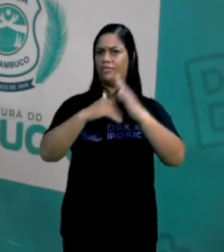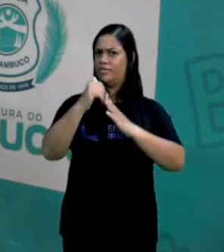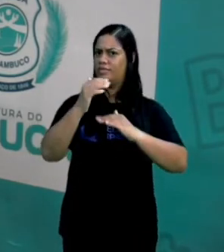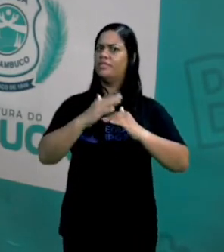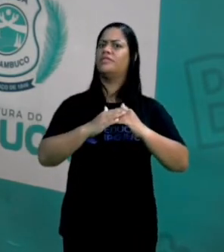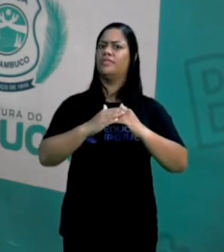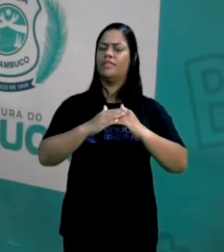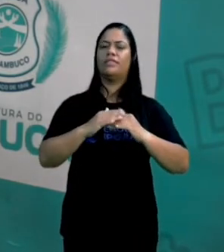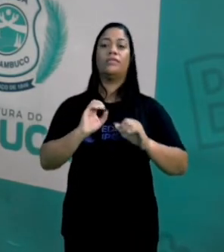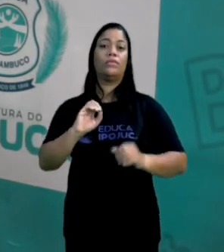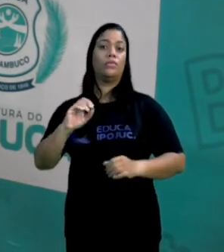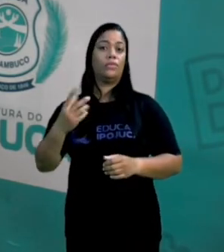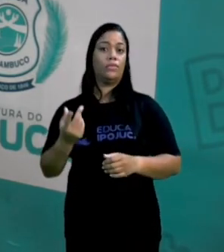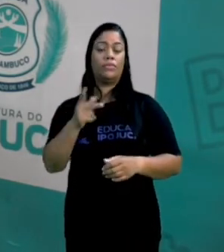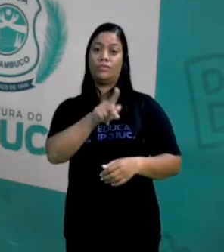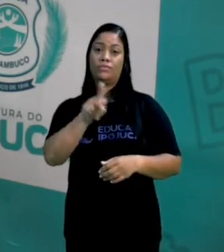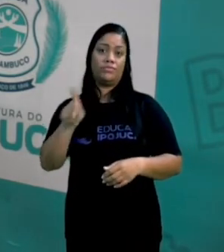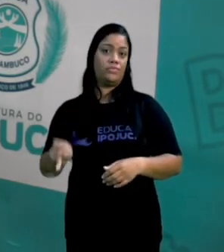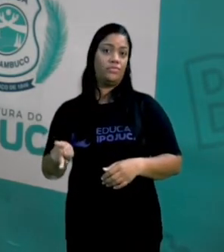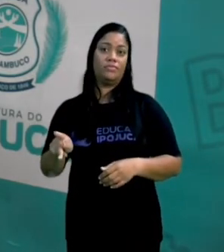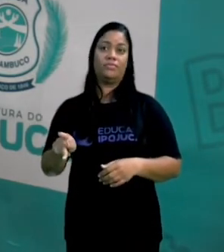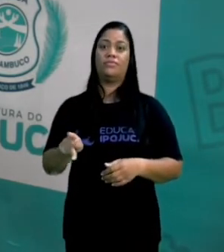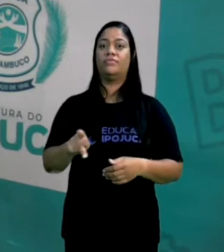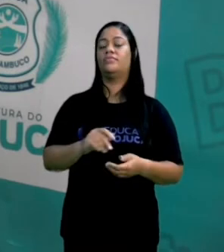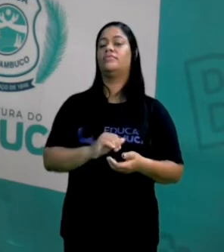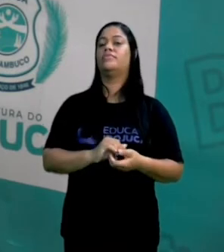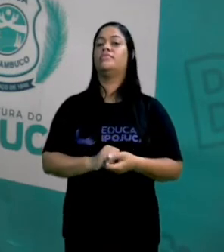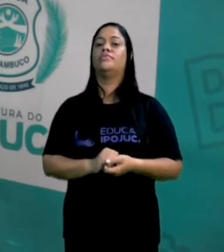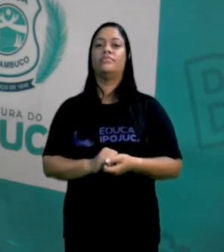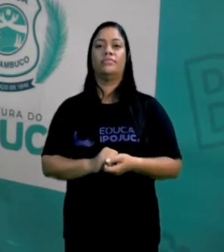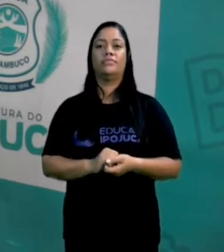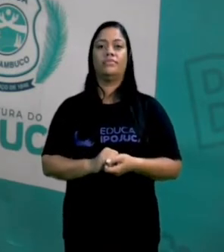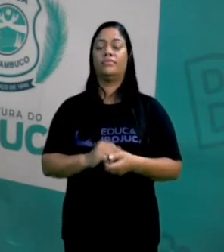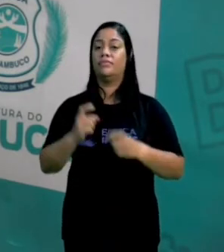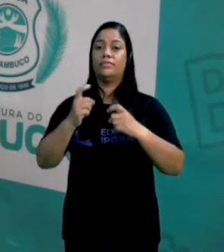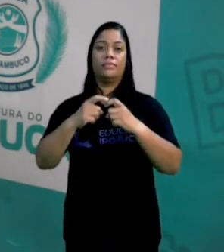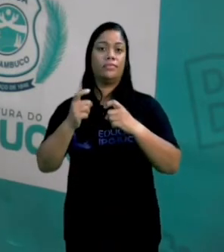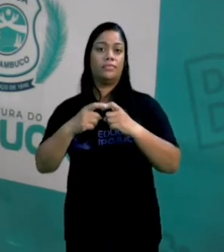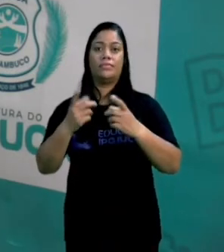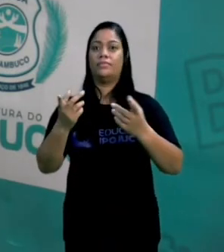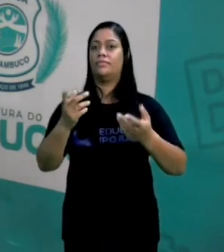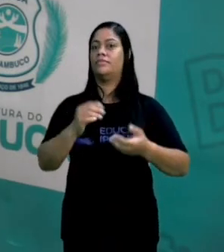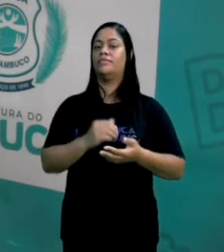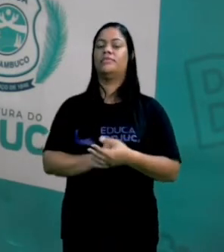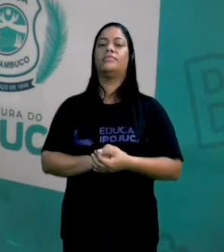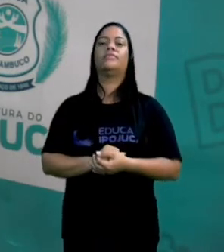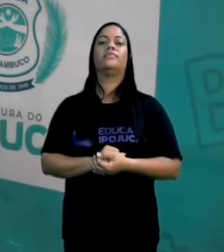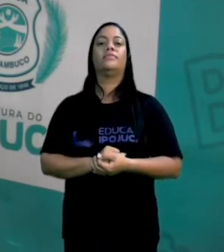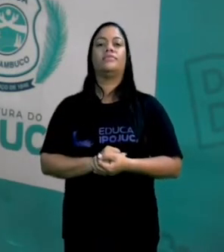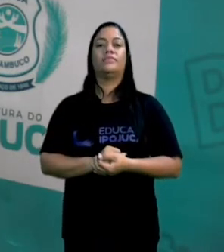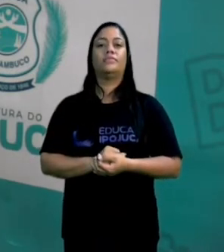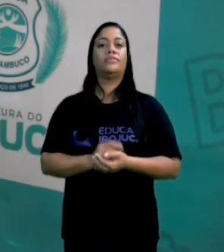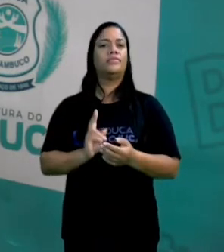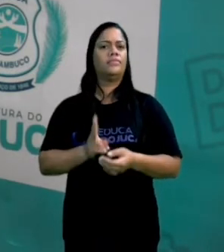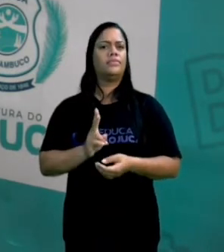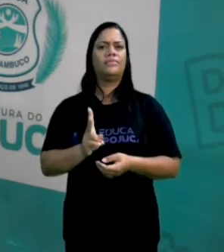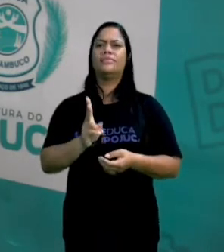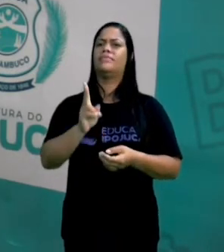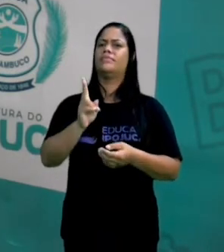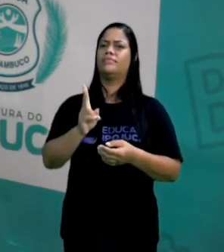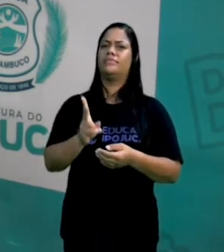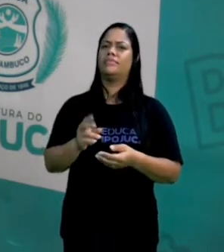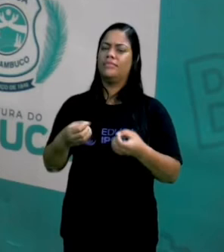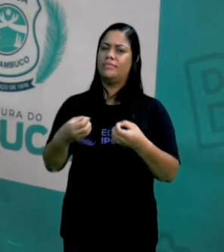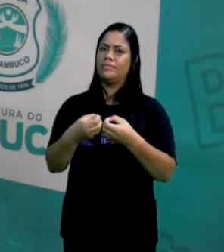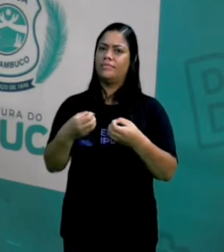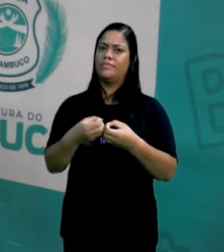área de educação física, ou professor de educação física, um personal trainer, seja um médico, pediatra, né? Alguém sempre vai